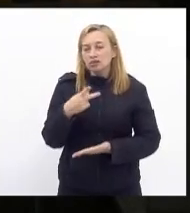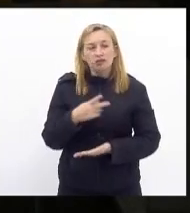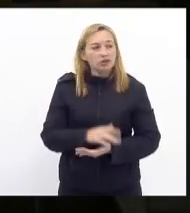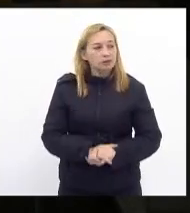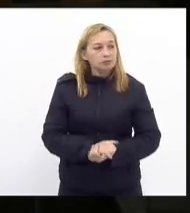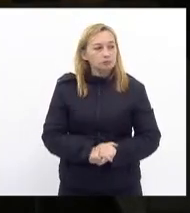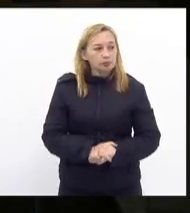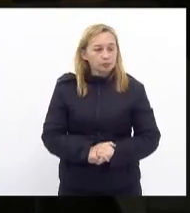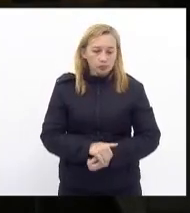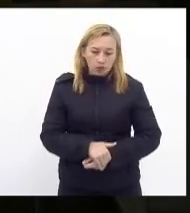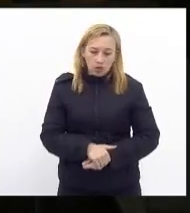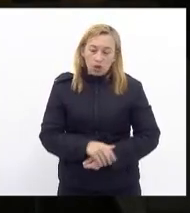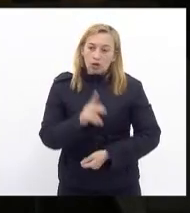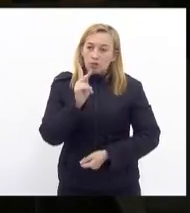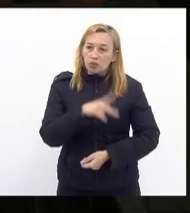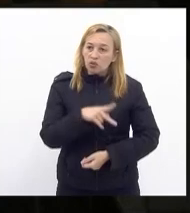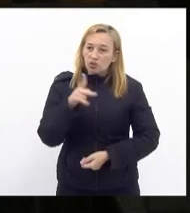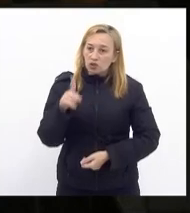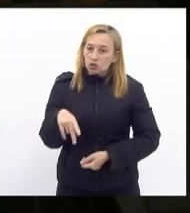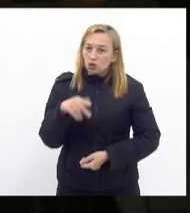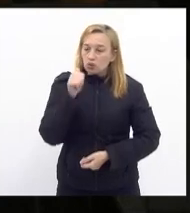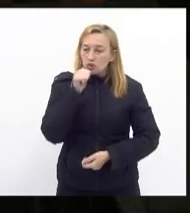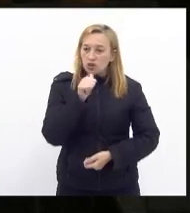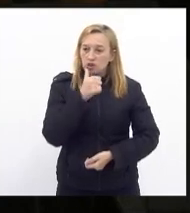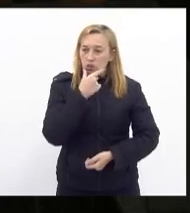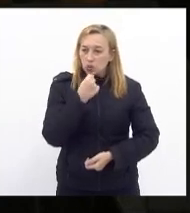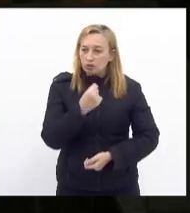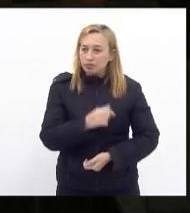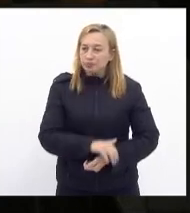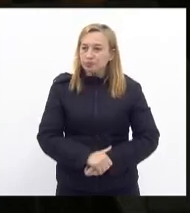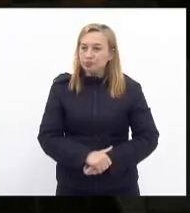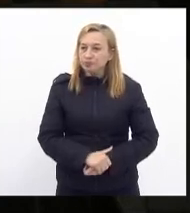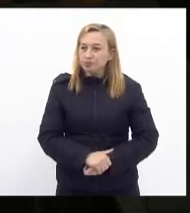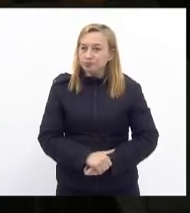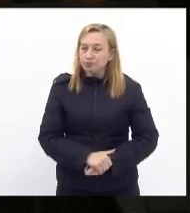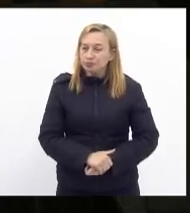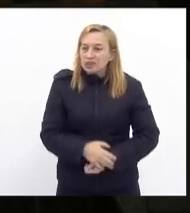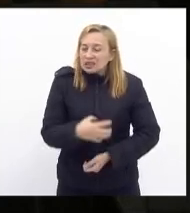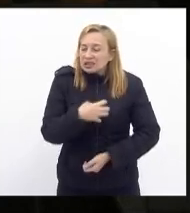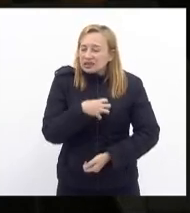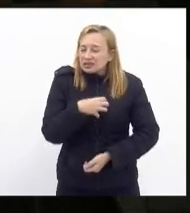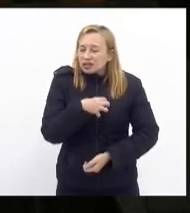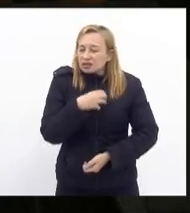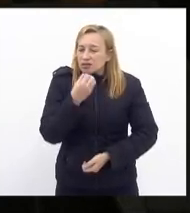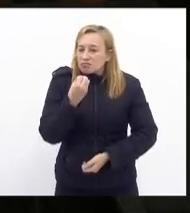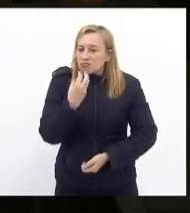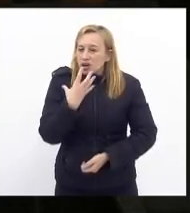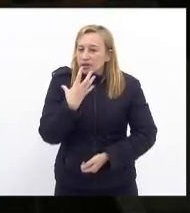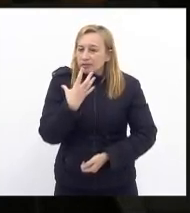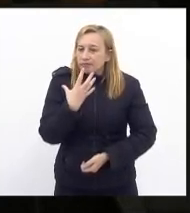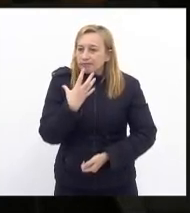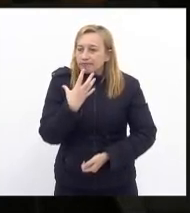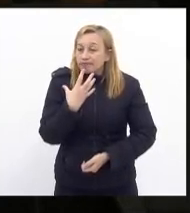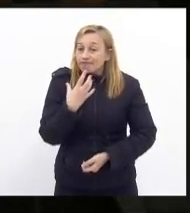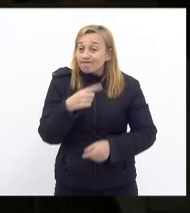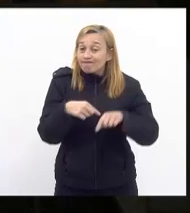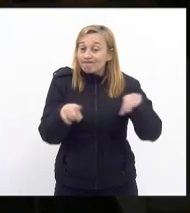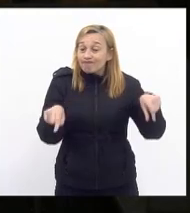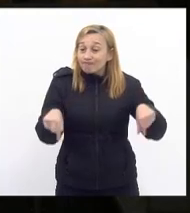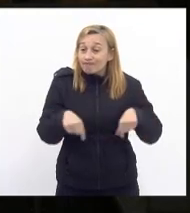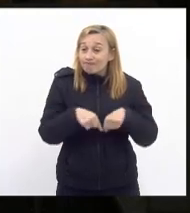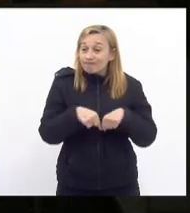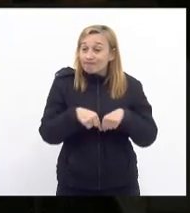que professor e professora se sentem bem é na sala de aula